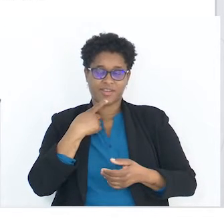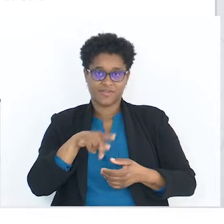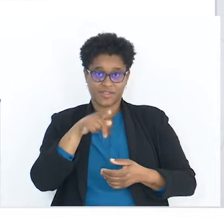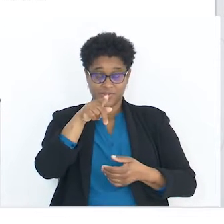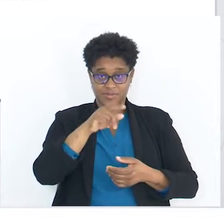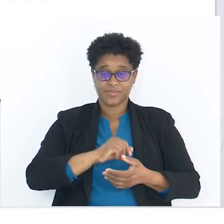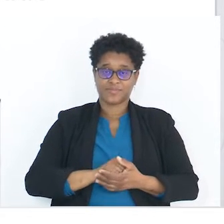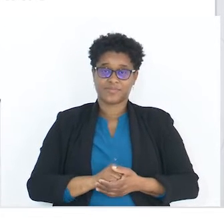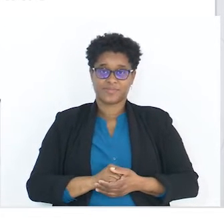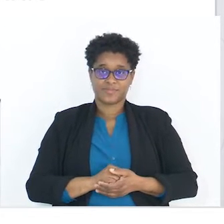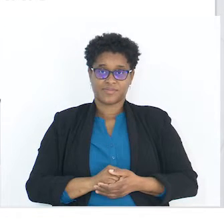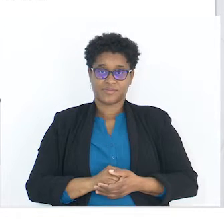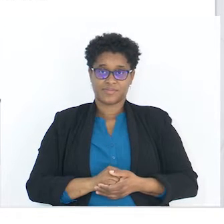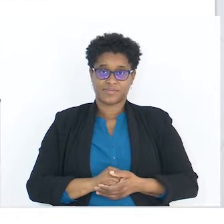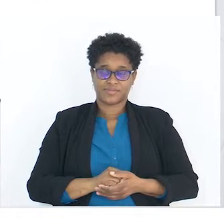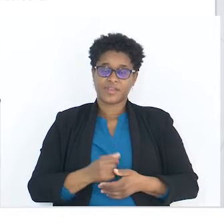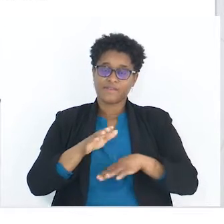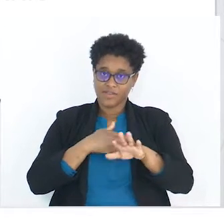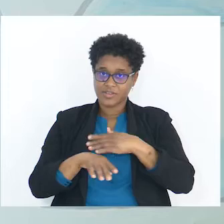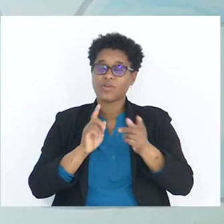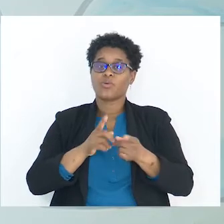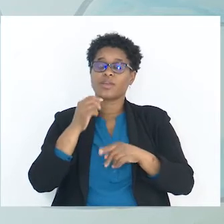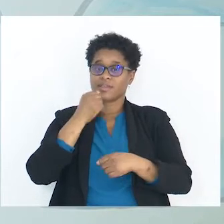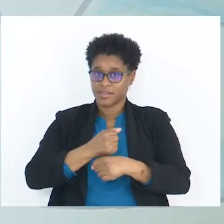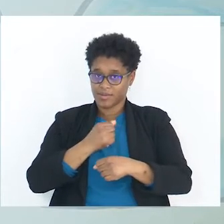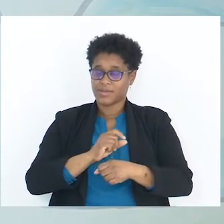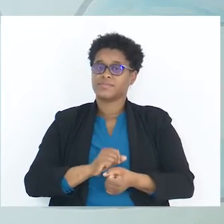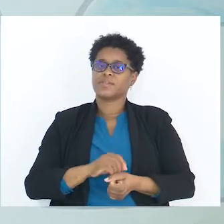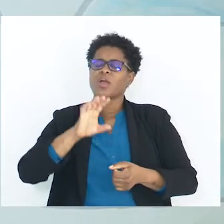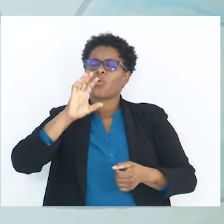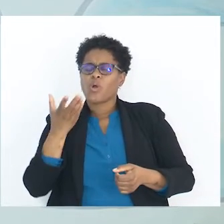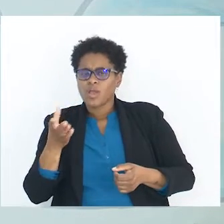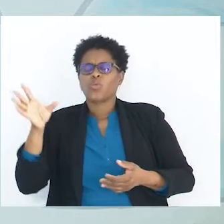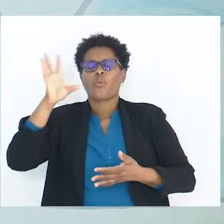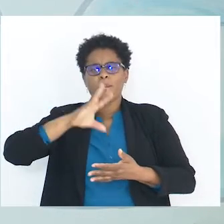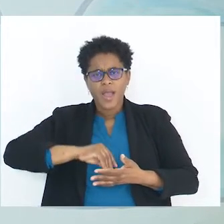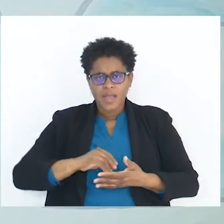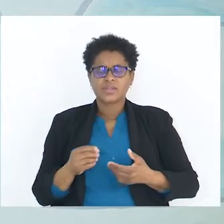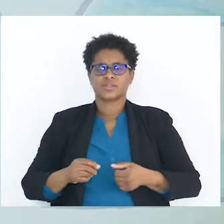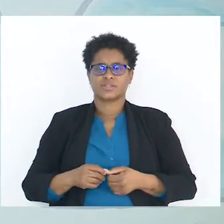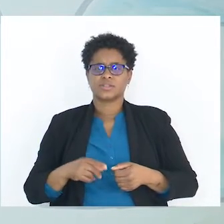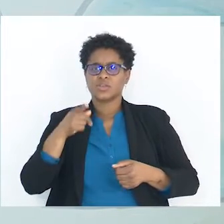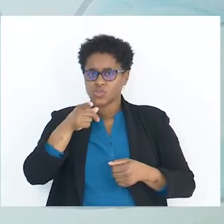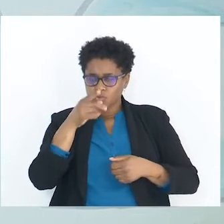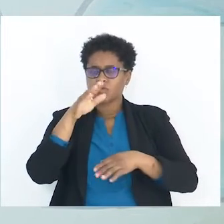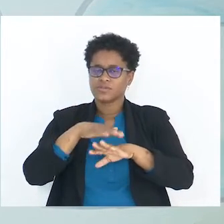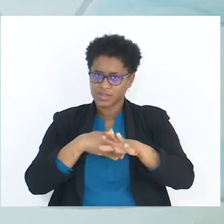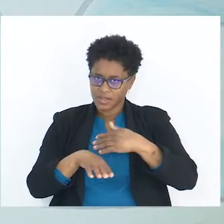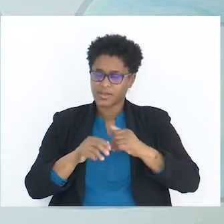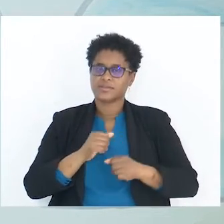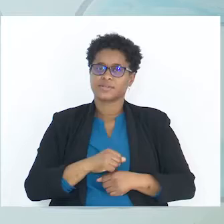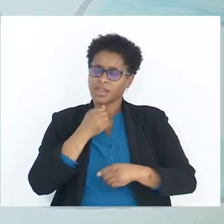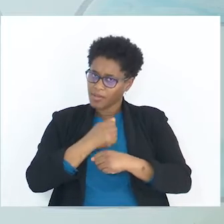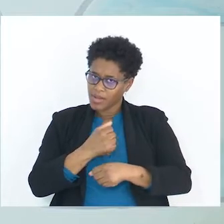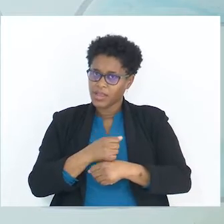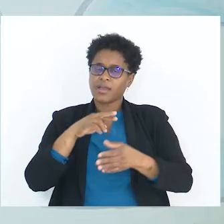tu fazeres aquilo que é a tarefa. Quanto mais tu praticares